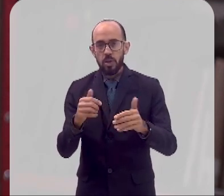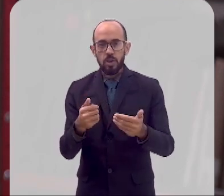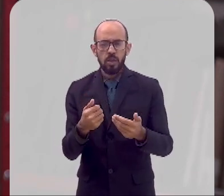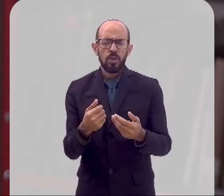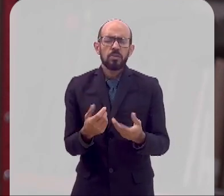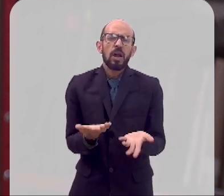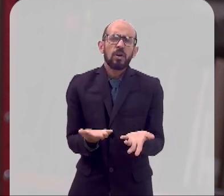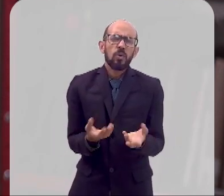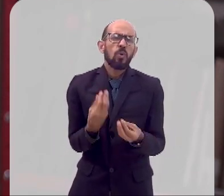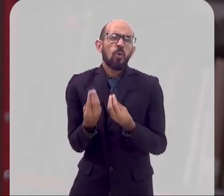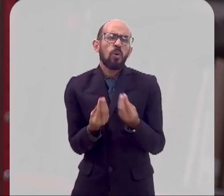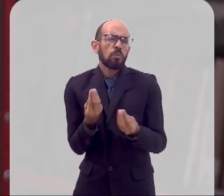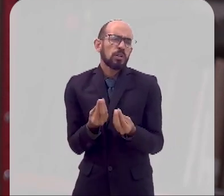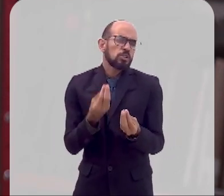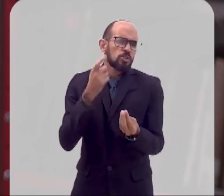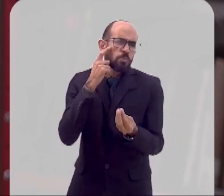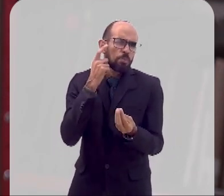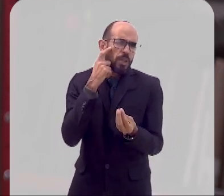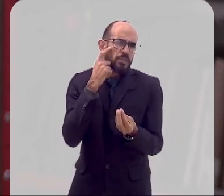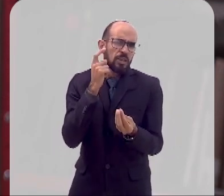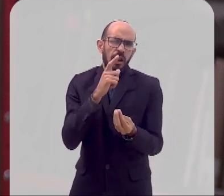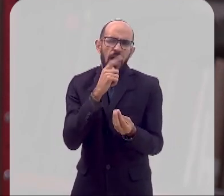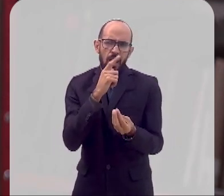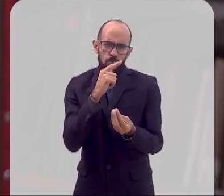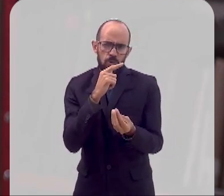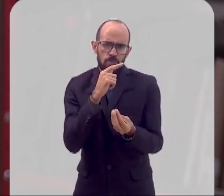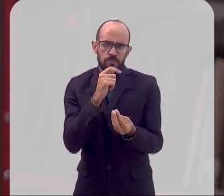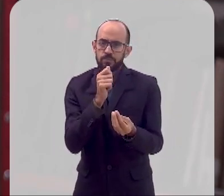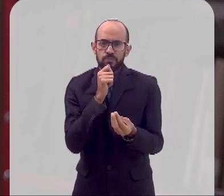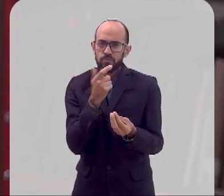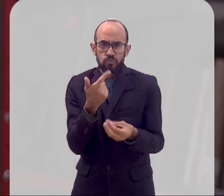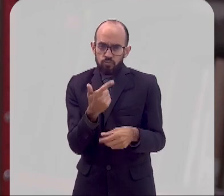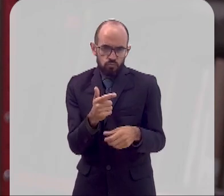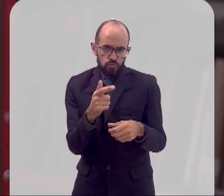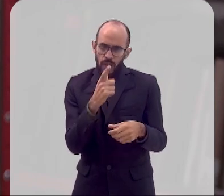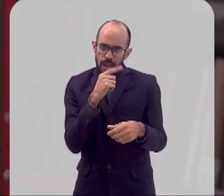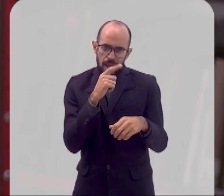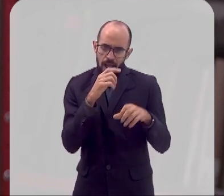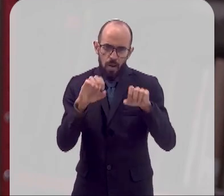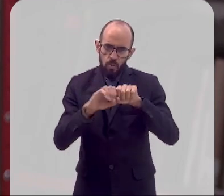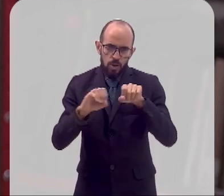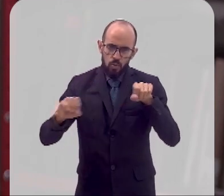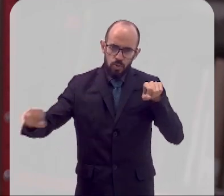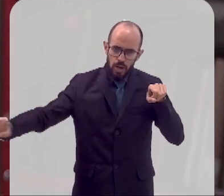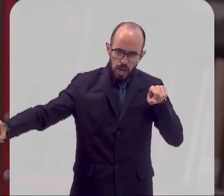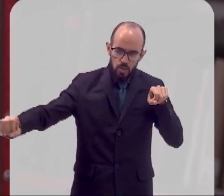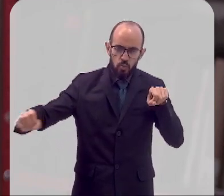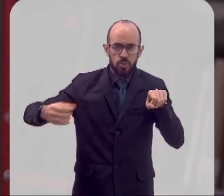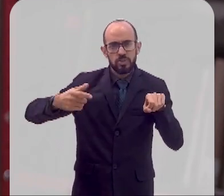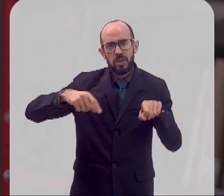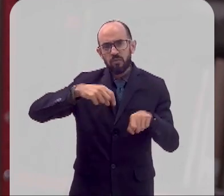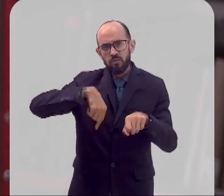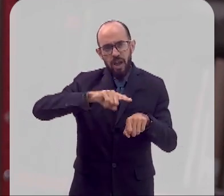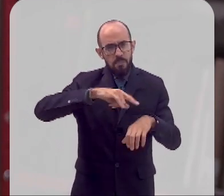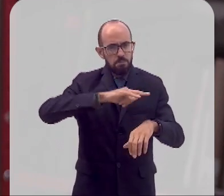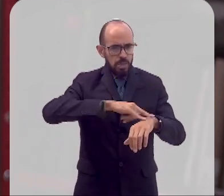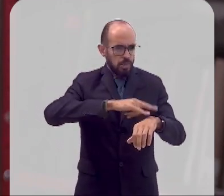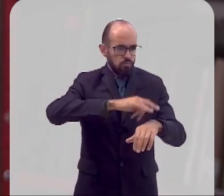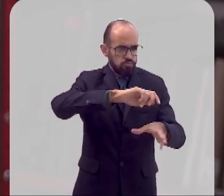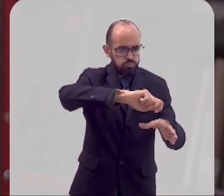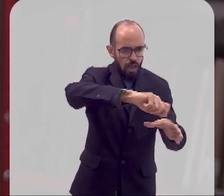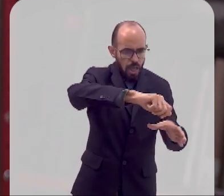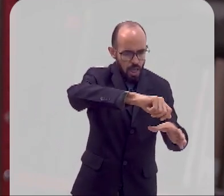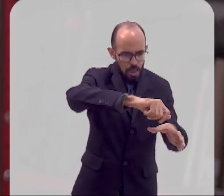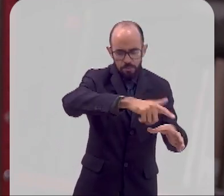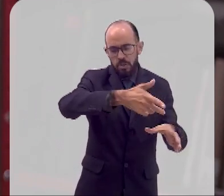a gente pensa, o que era o abastecimento de água? A gente não tinha água encanada, tal qual a gente percebe hoje, né? Que a gente abre a torneira ou que